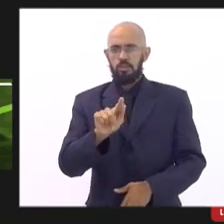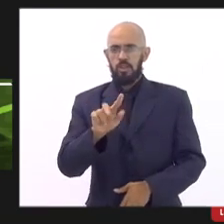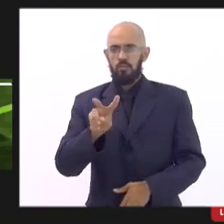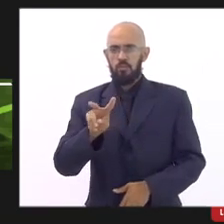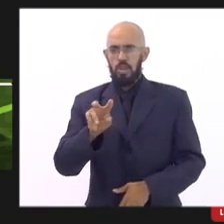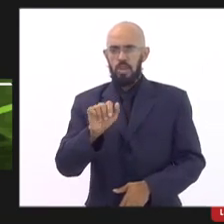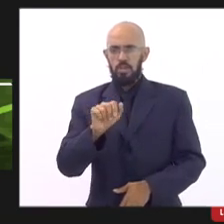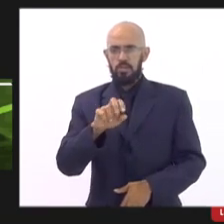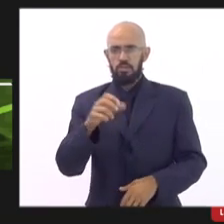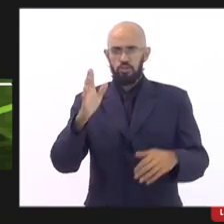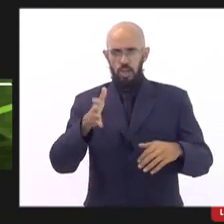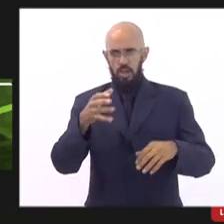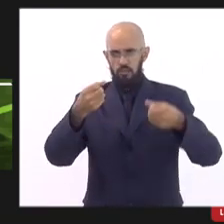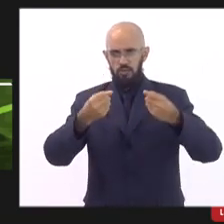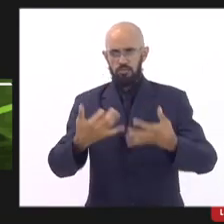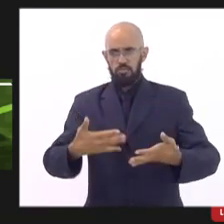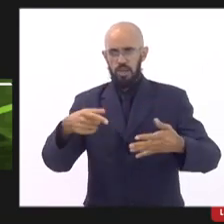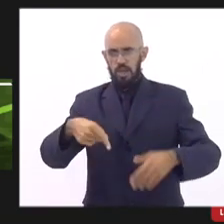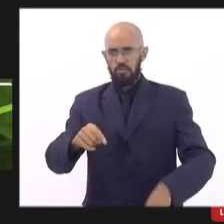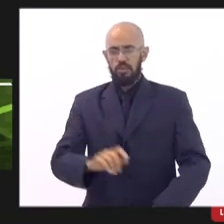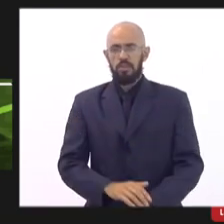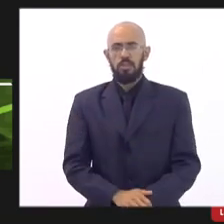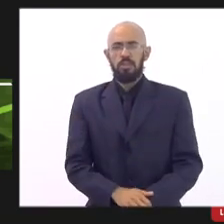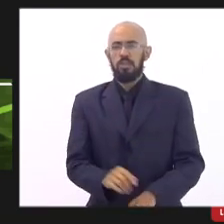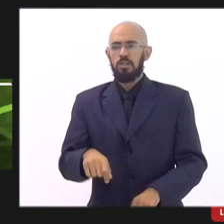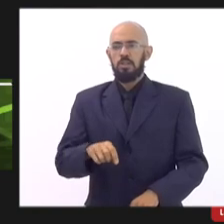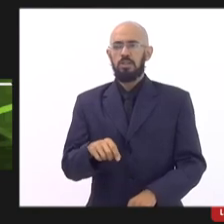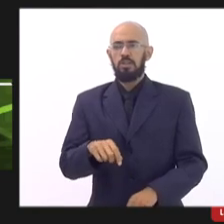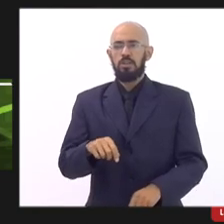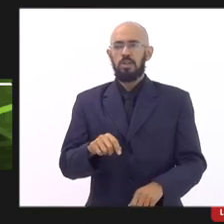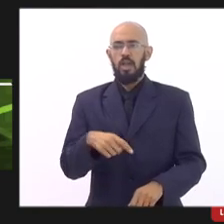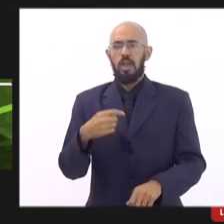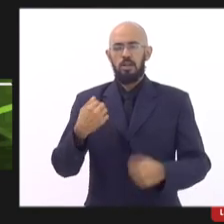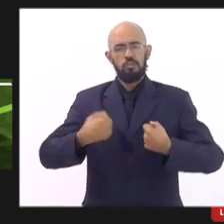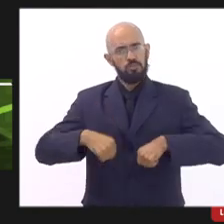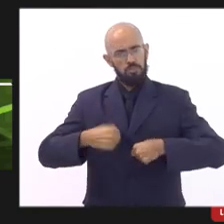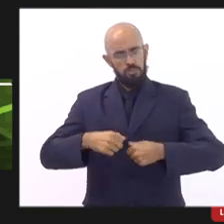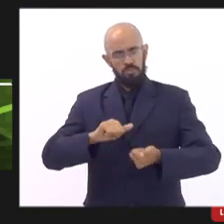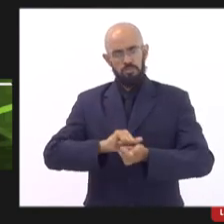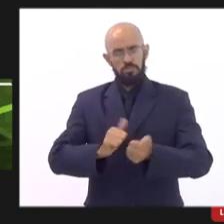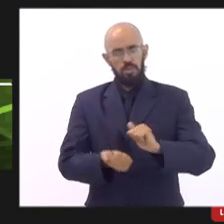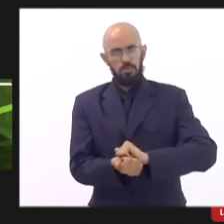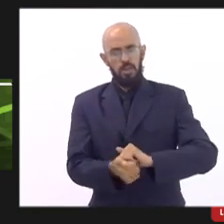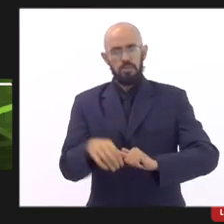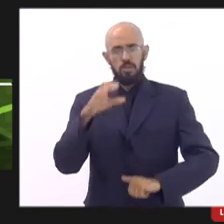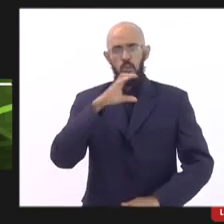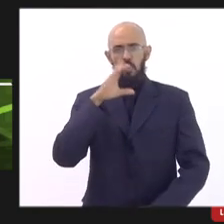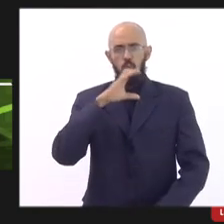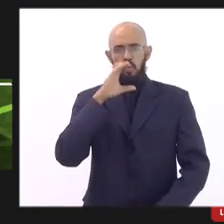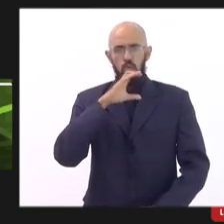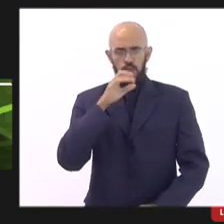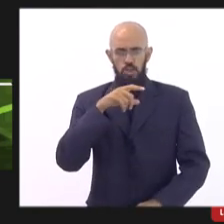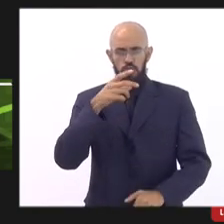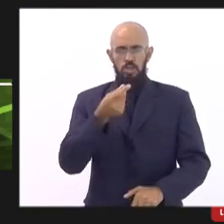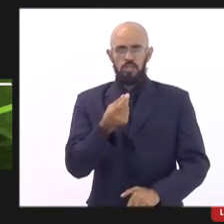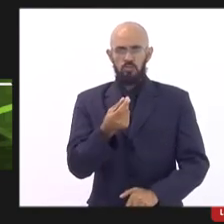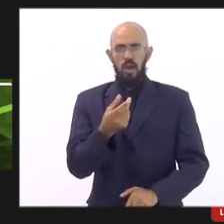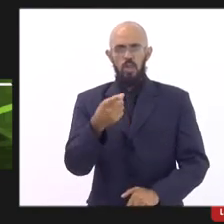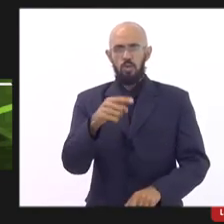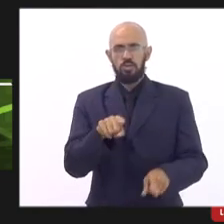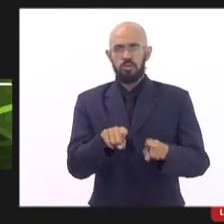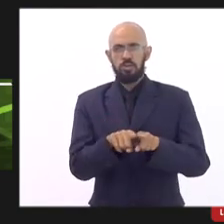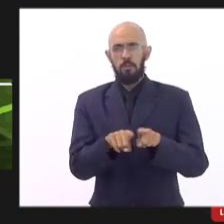encontra-se defasada é necessária uma adequação urgente desses valores bem como